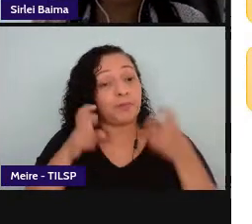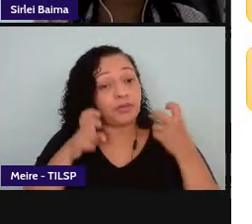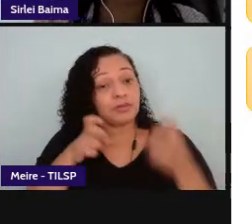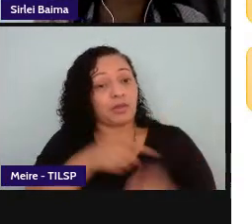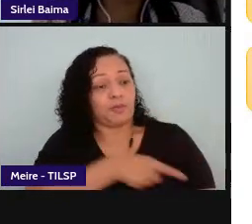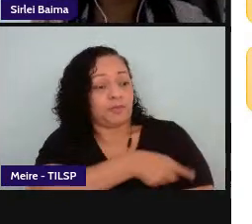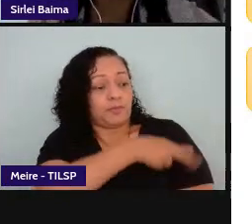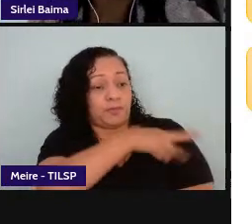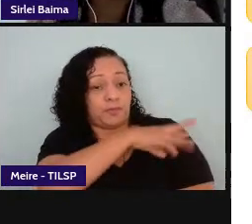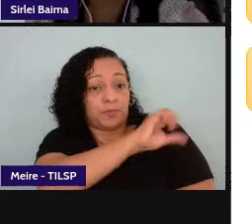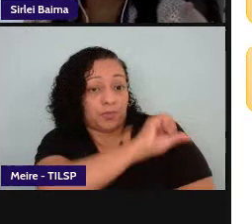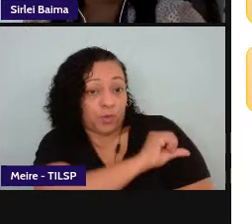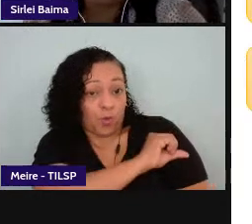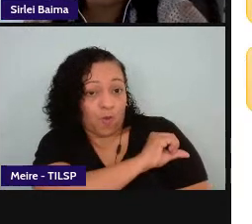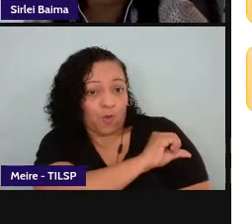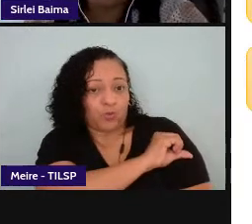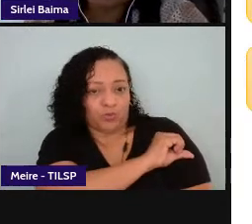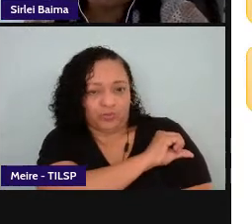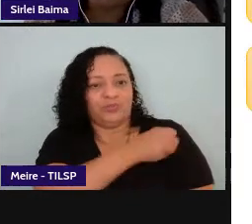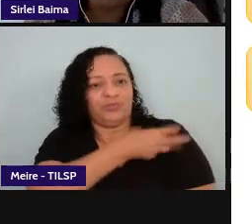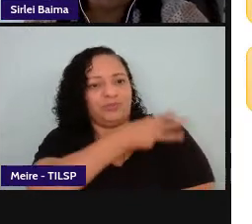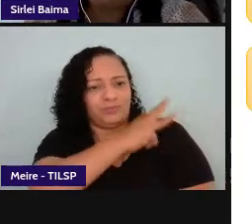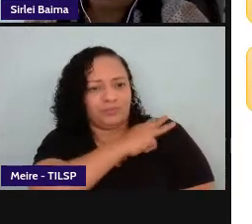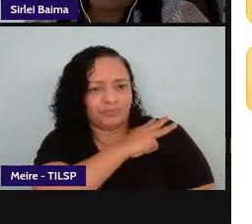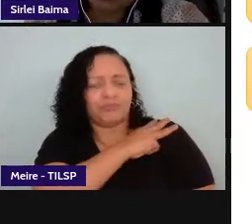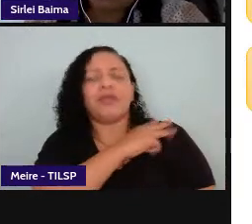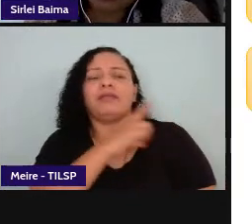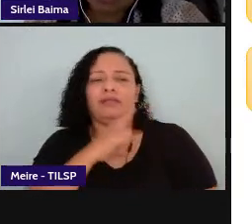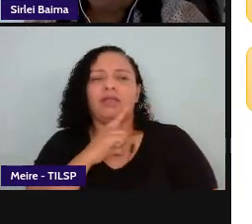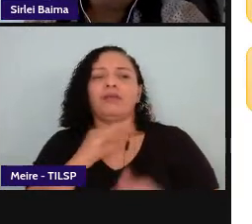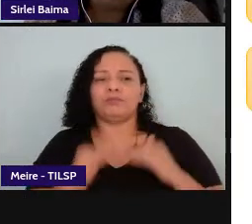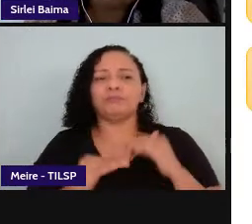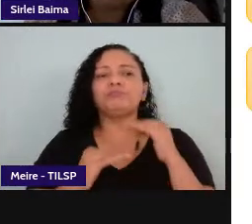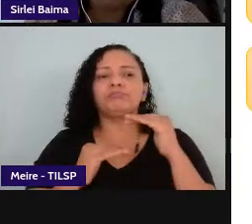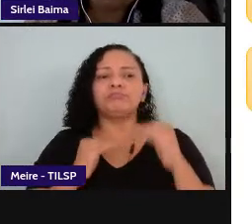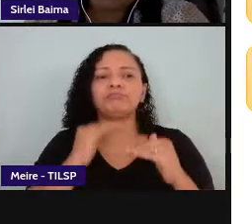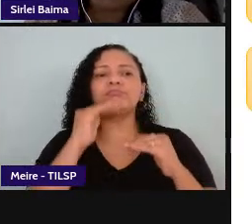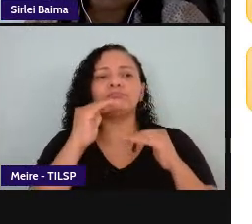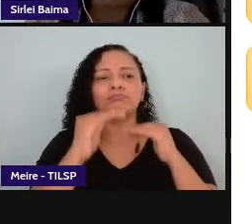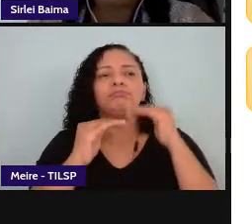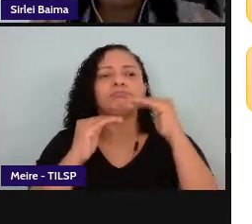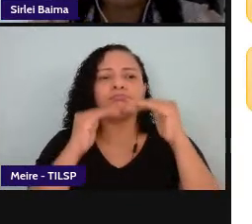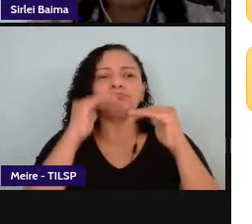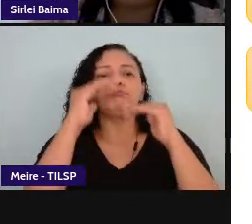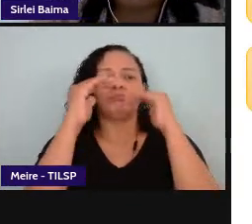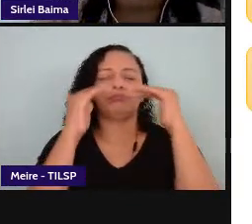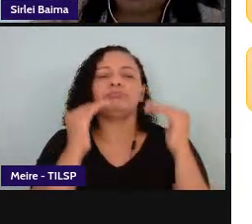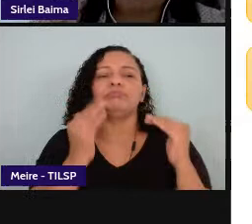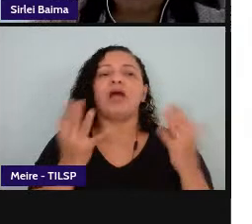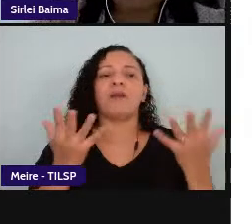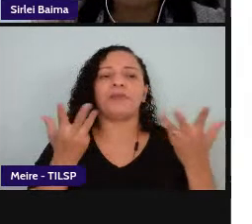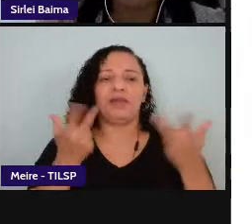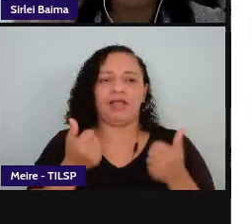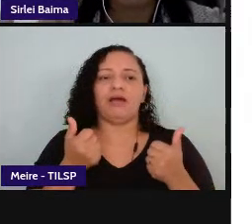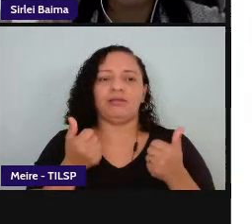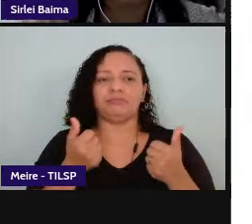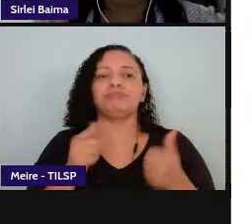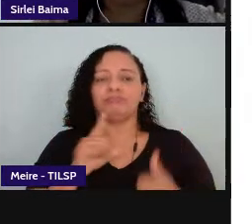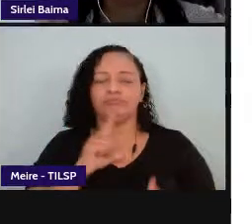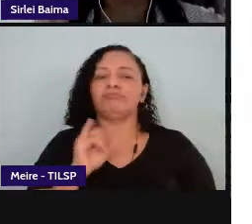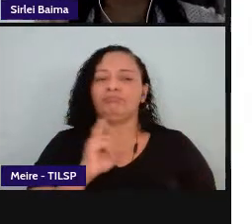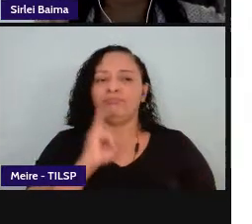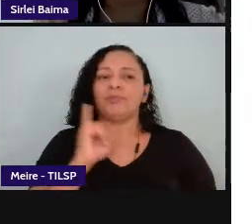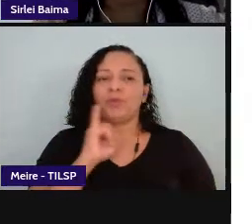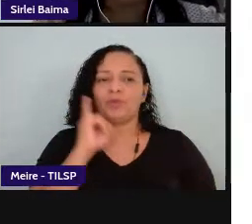médio há um processo progressivo nas habilidades há uma ampliação progressiva isso também é importante de